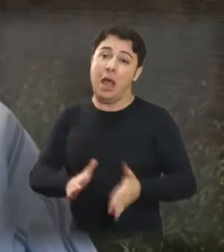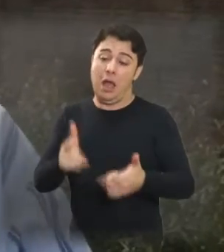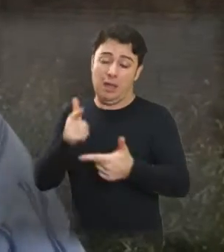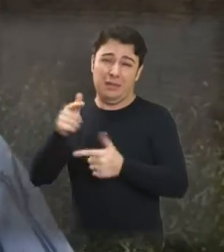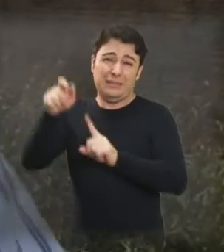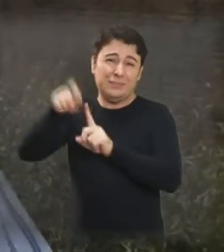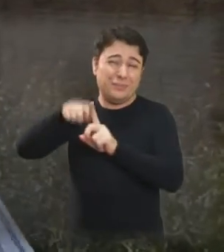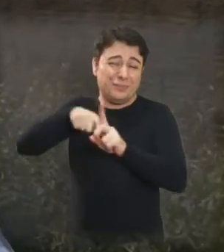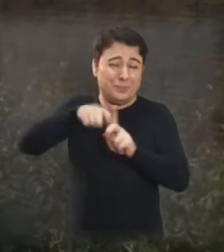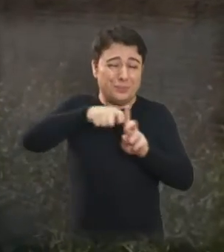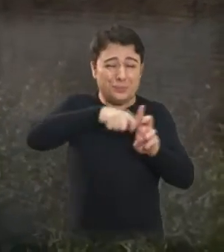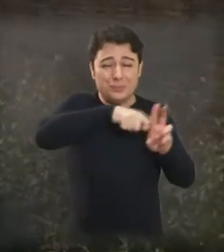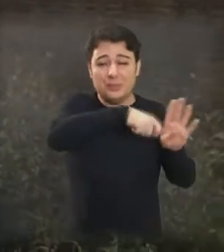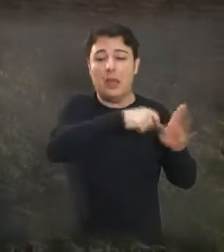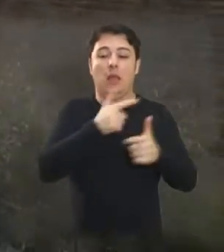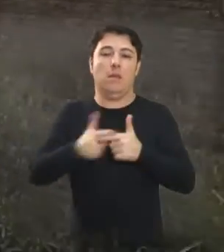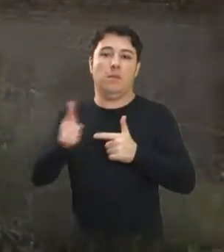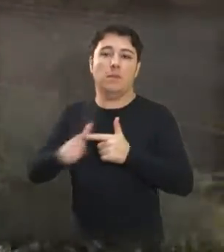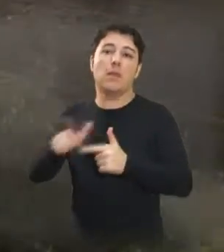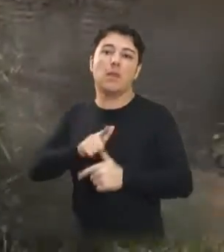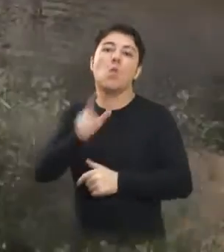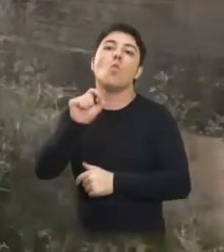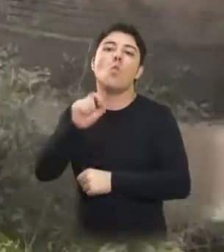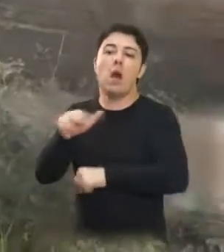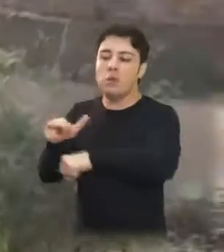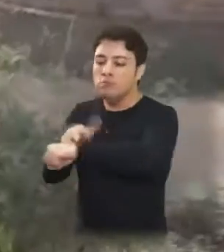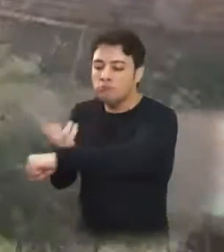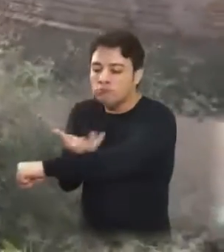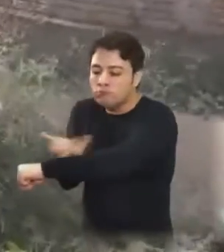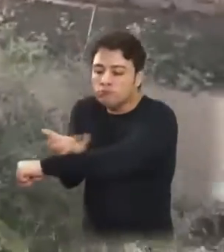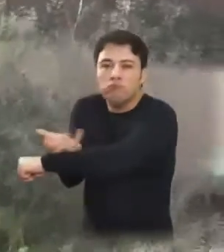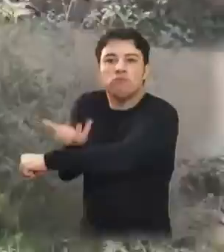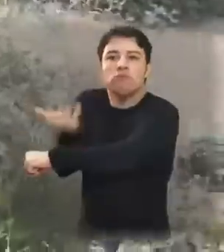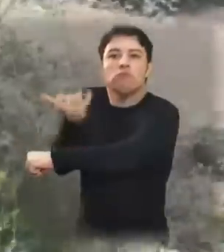vem ocorrendo, que é o mato na rua.